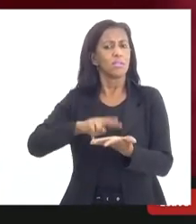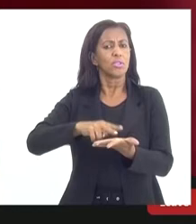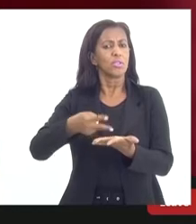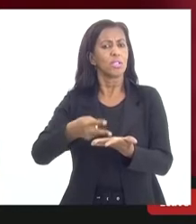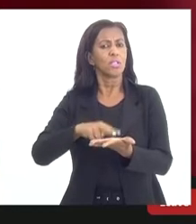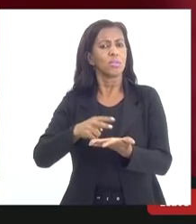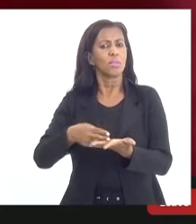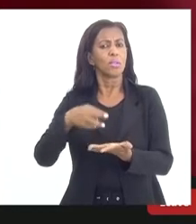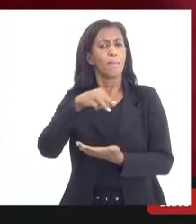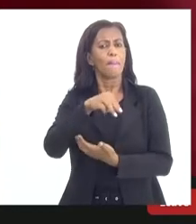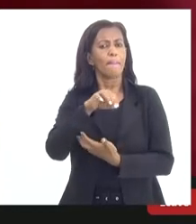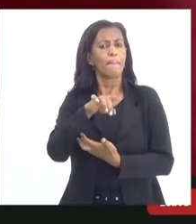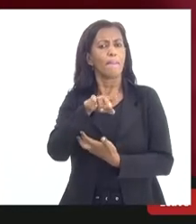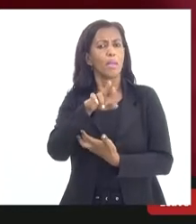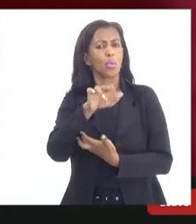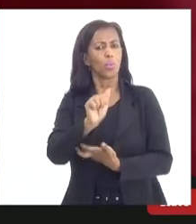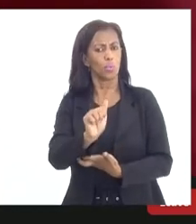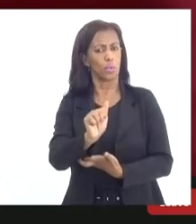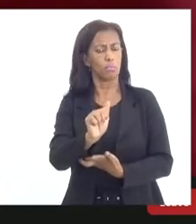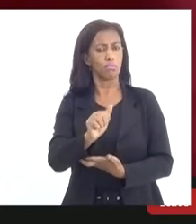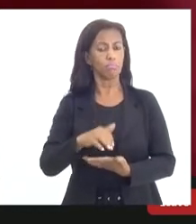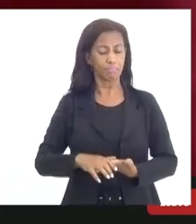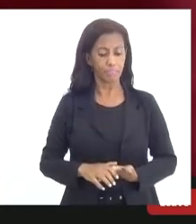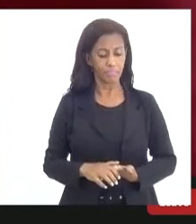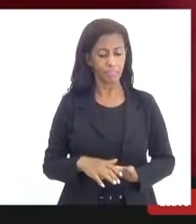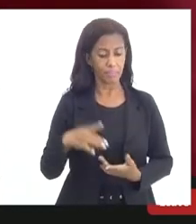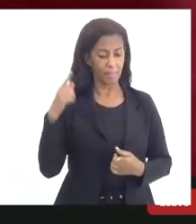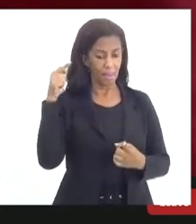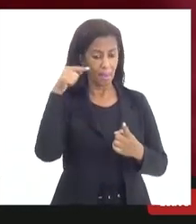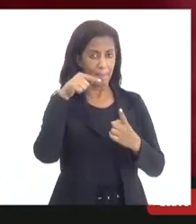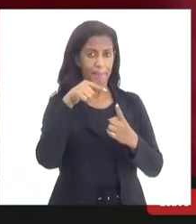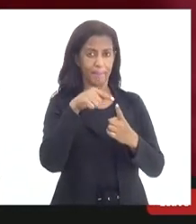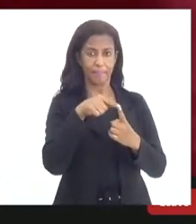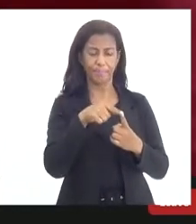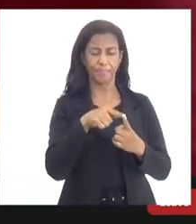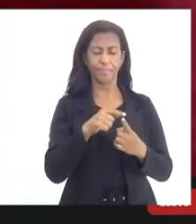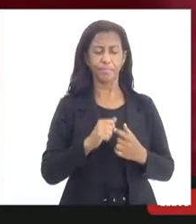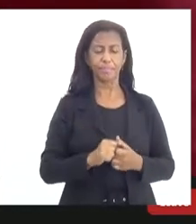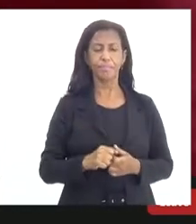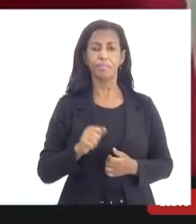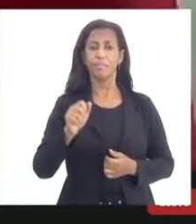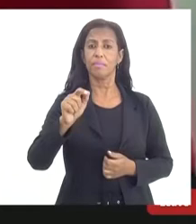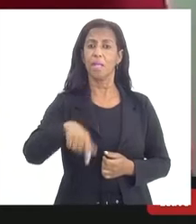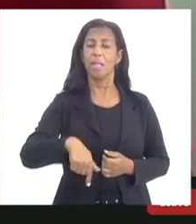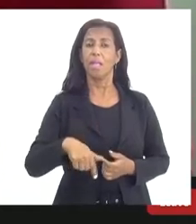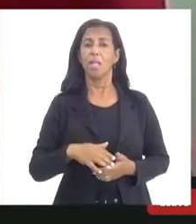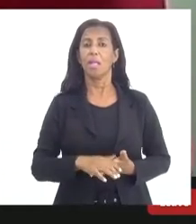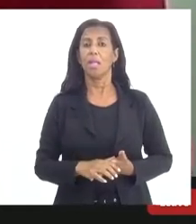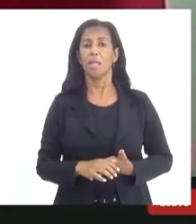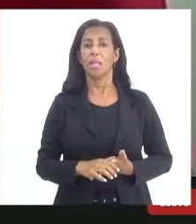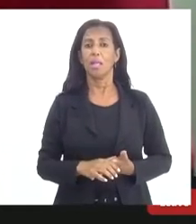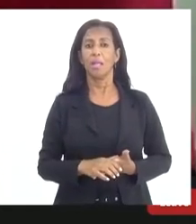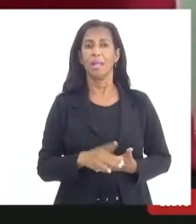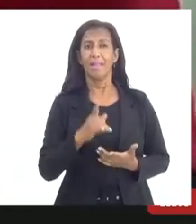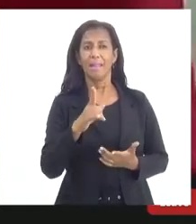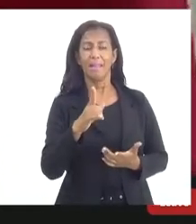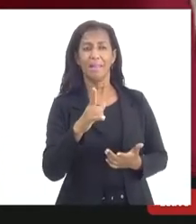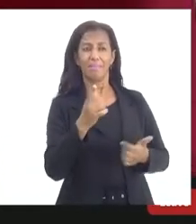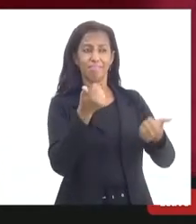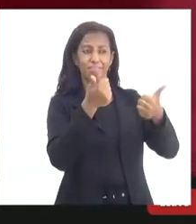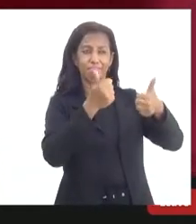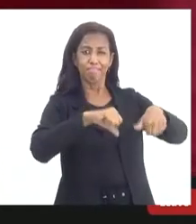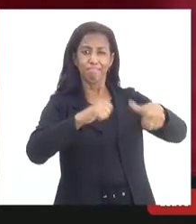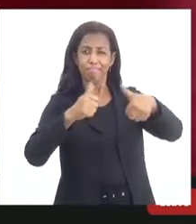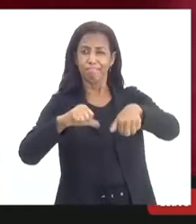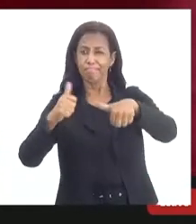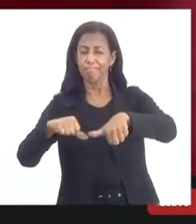óssea então acho que a nossa primeira observação deputado do Valdeck é não só fazer uma varredura nessa